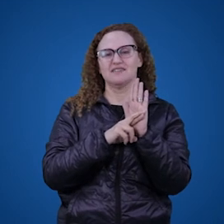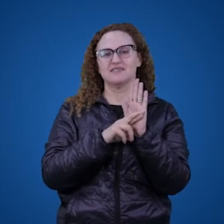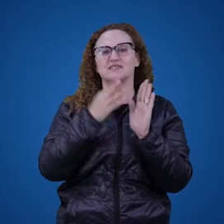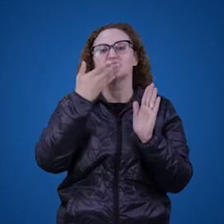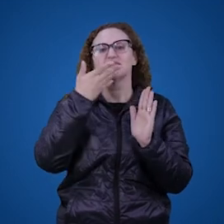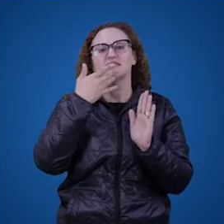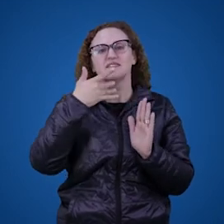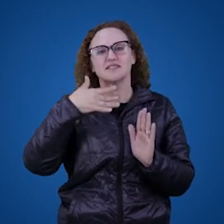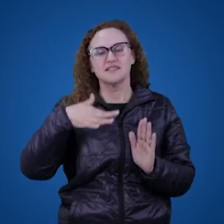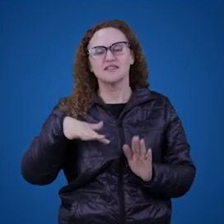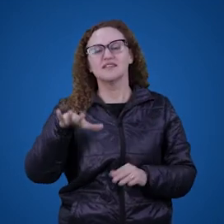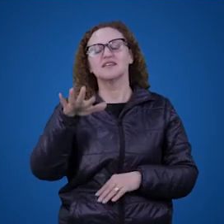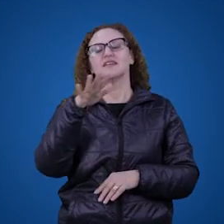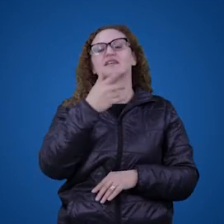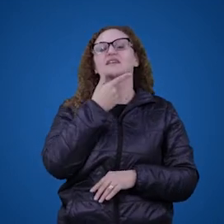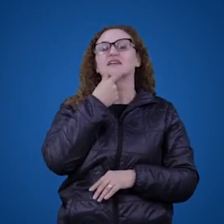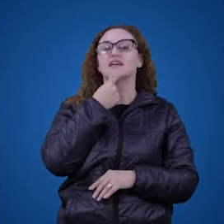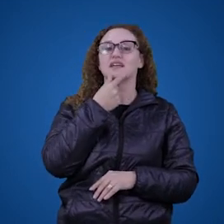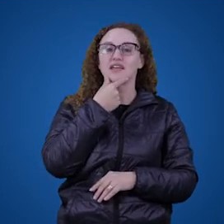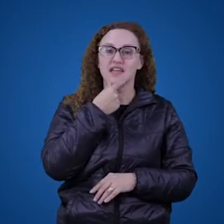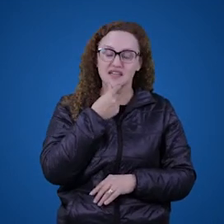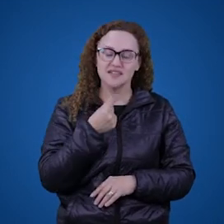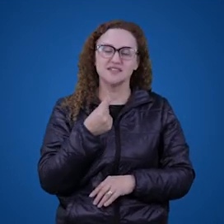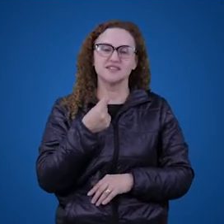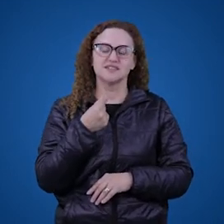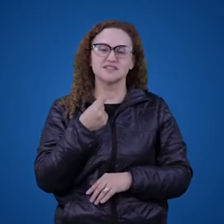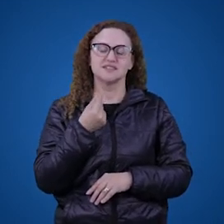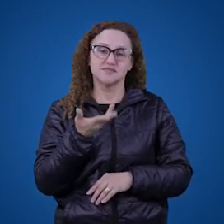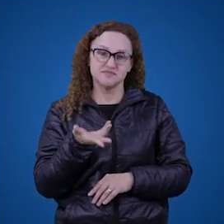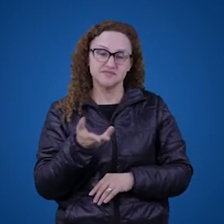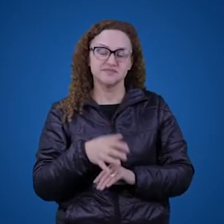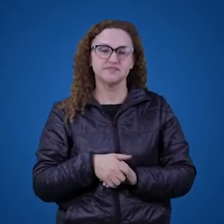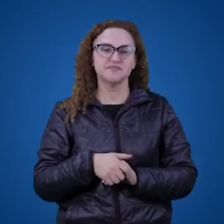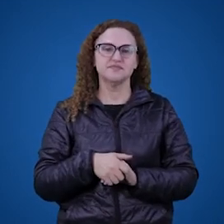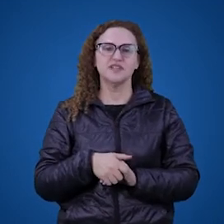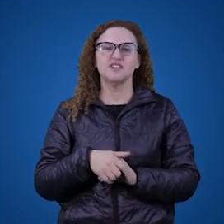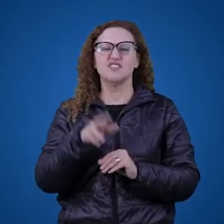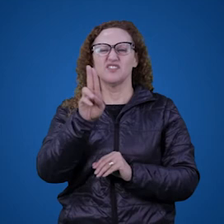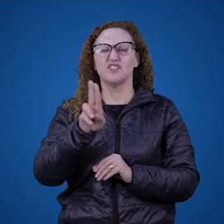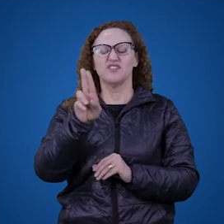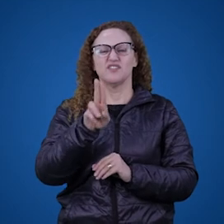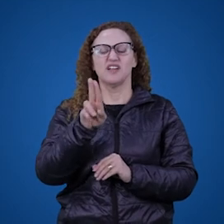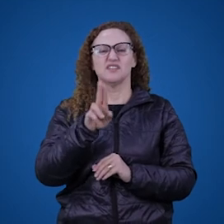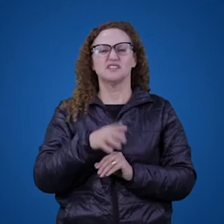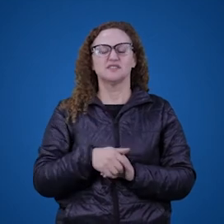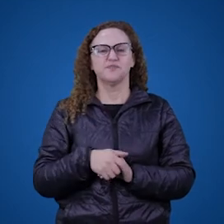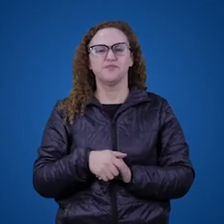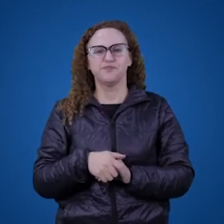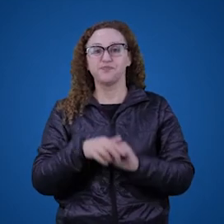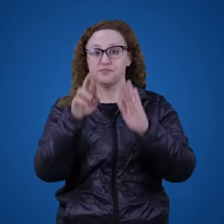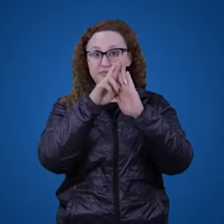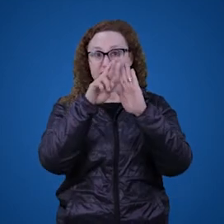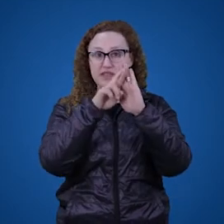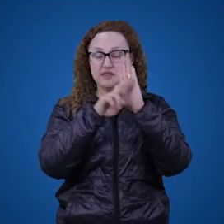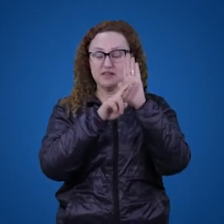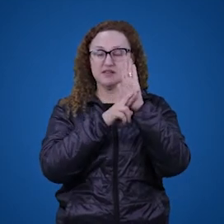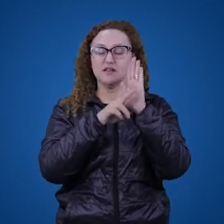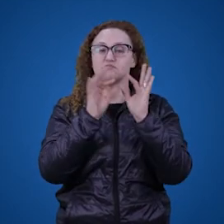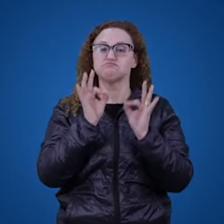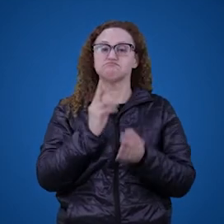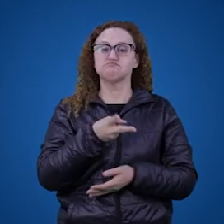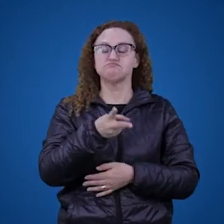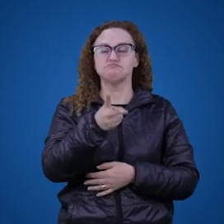da utilização do termo piá, por exemplo. Então, quando a gente faz uma jogada na linguagem, a gente segue essas regras